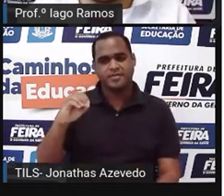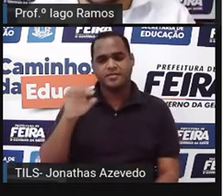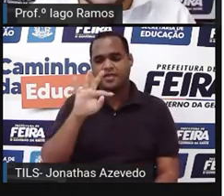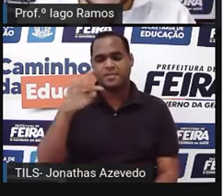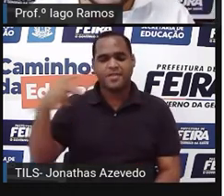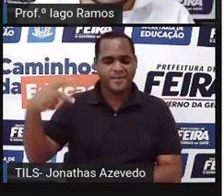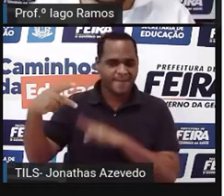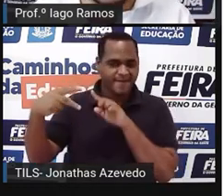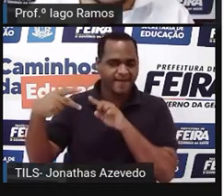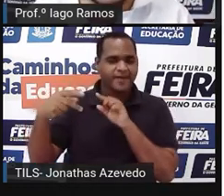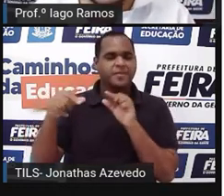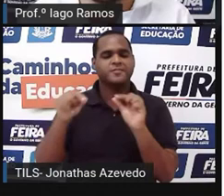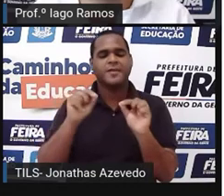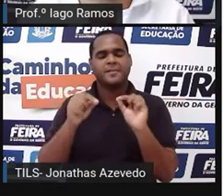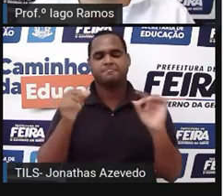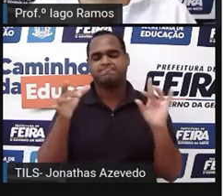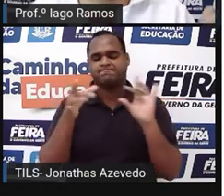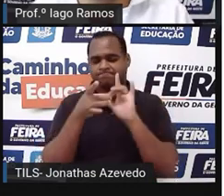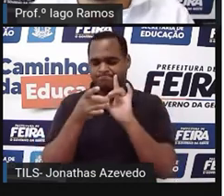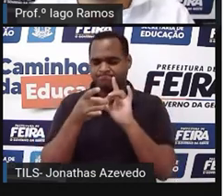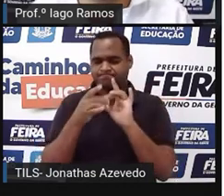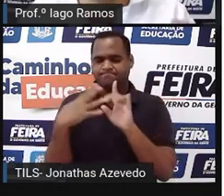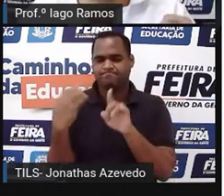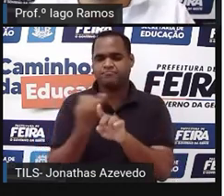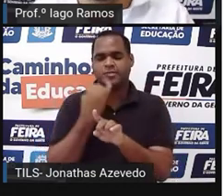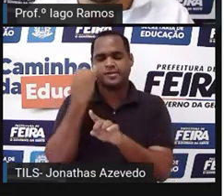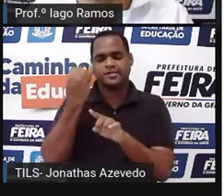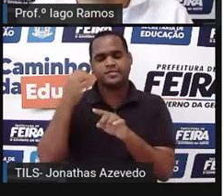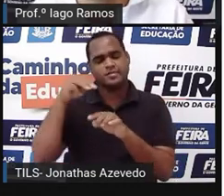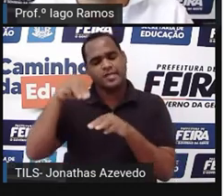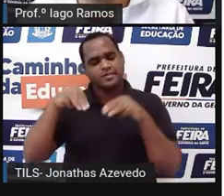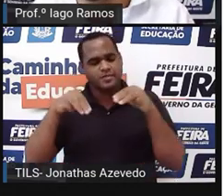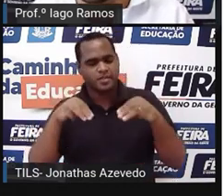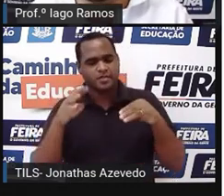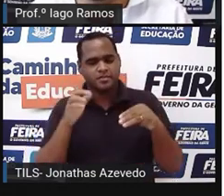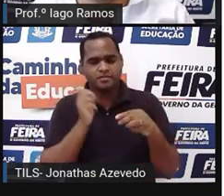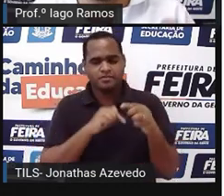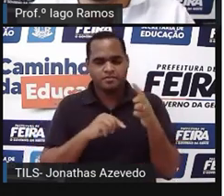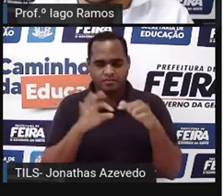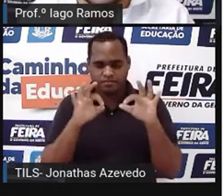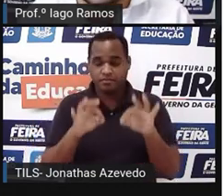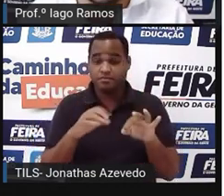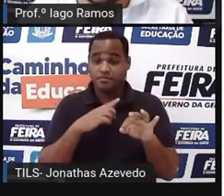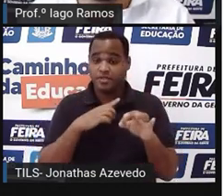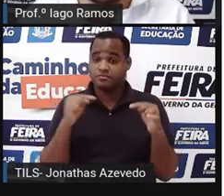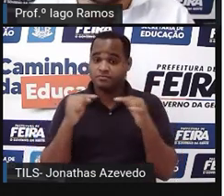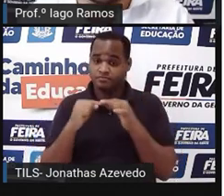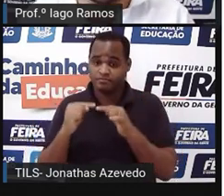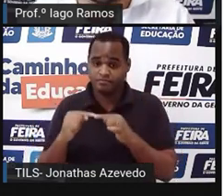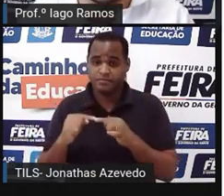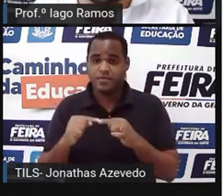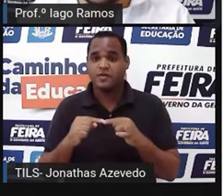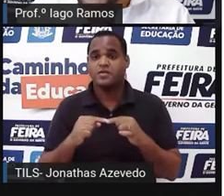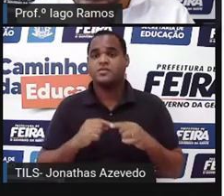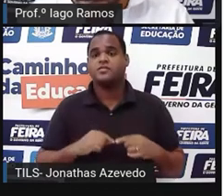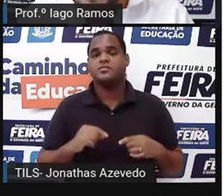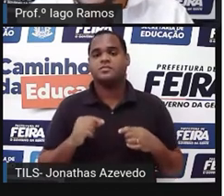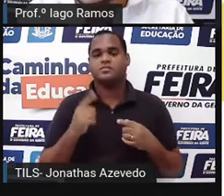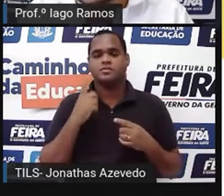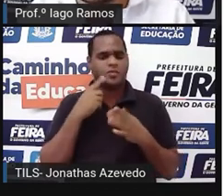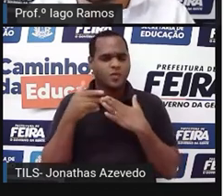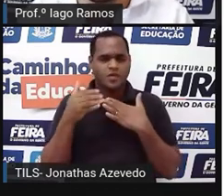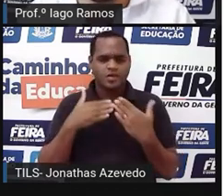importante relação métrica para qualquer triângulo retângulo, qualquer um, tá bom?